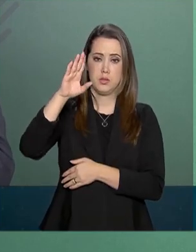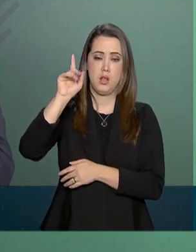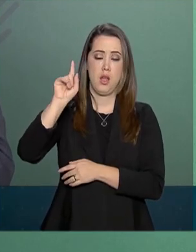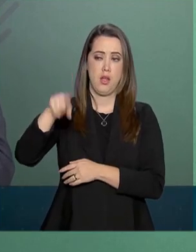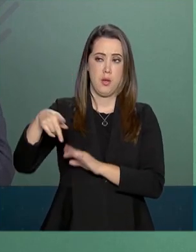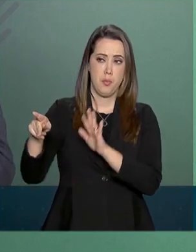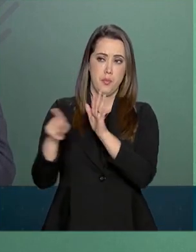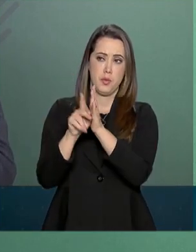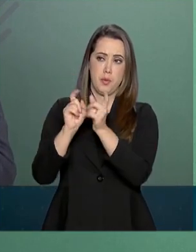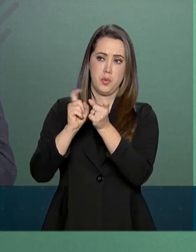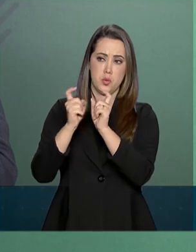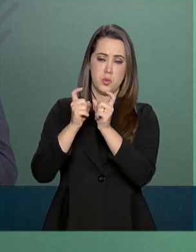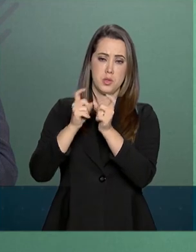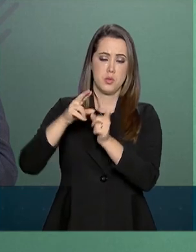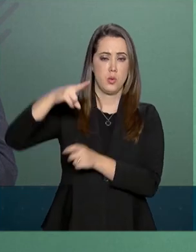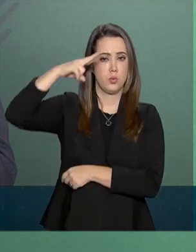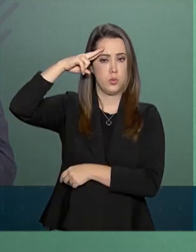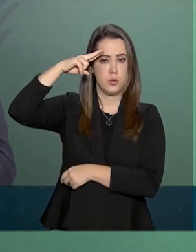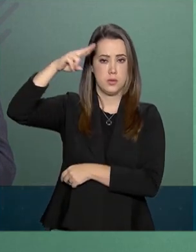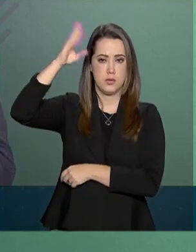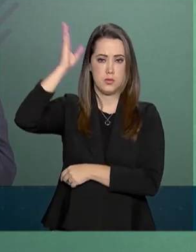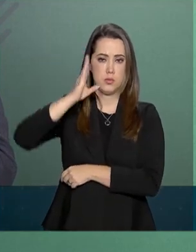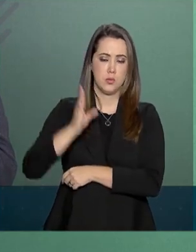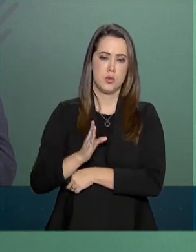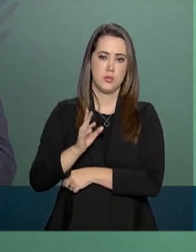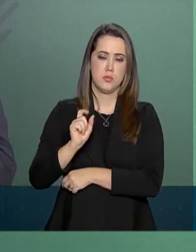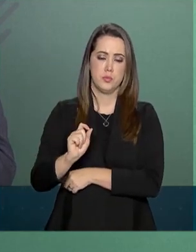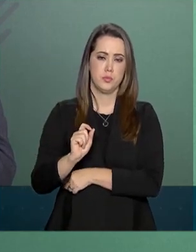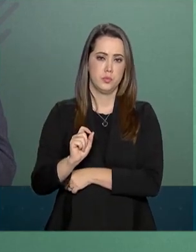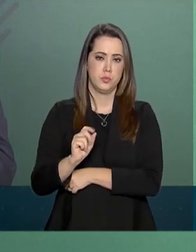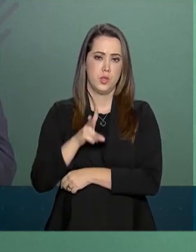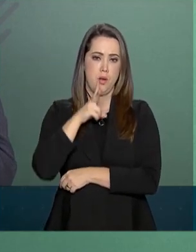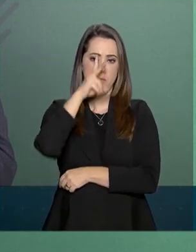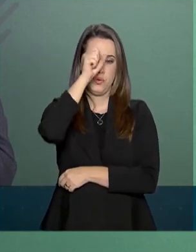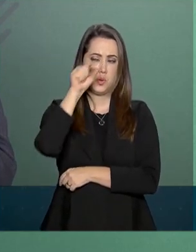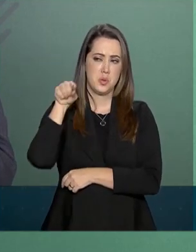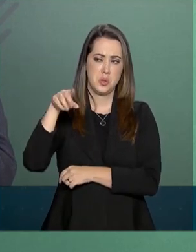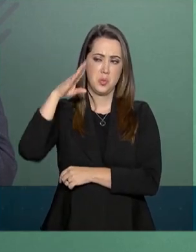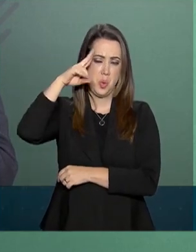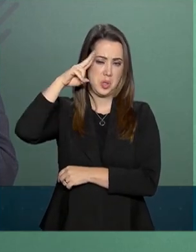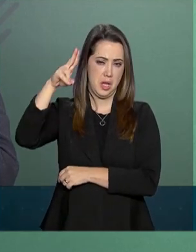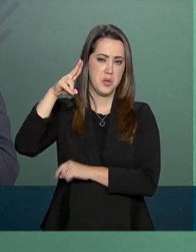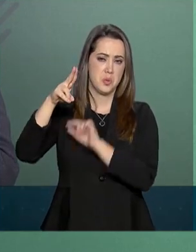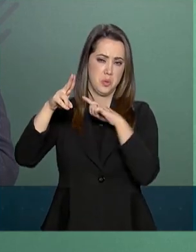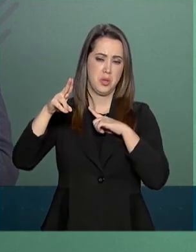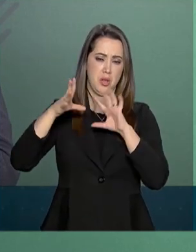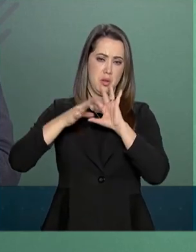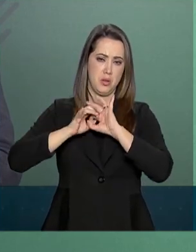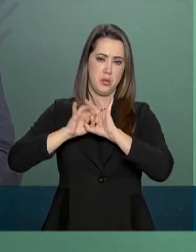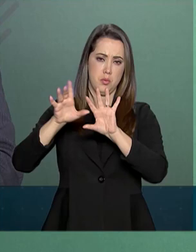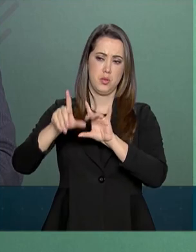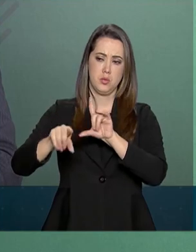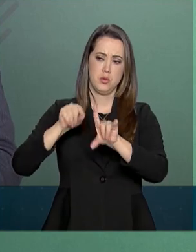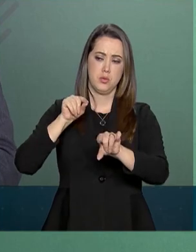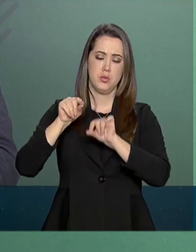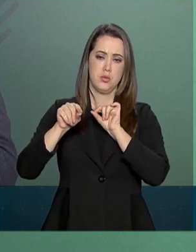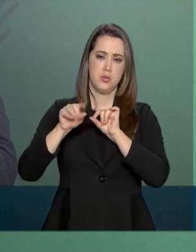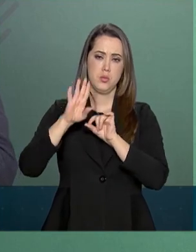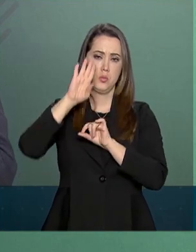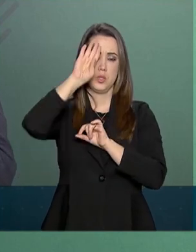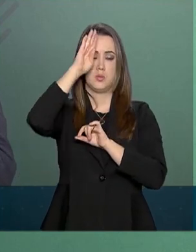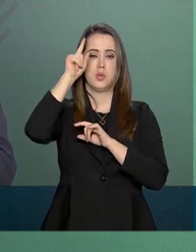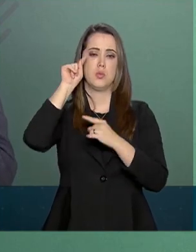administração do Exército Brasileiro. A força tem autonomia na definição das